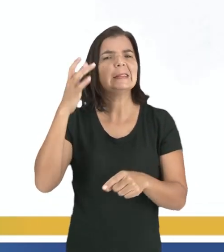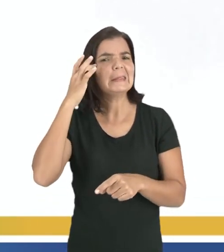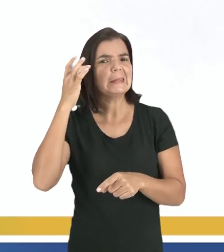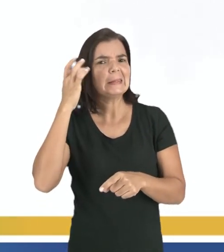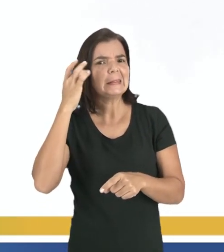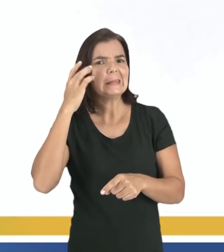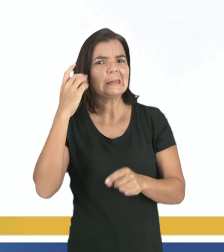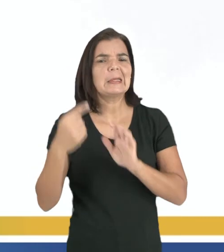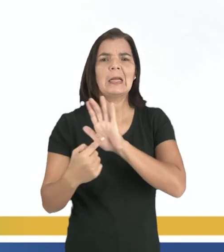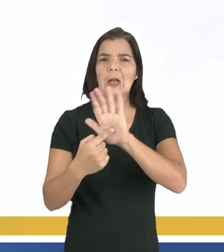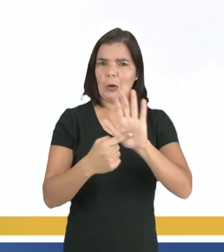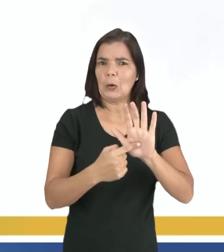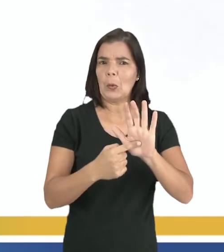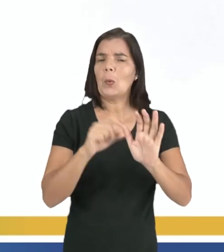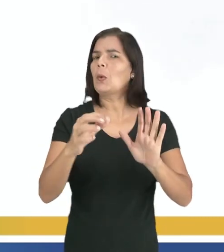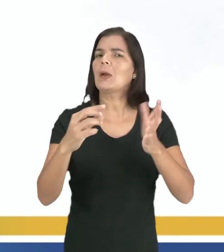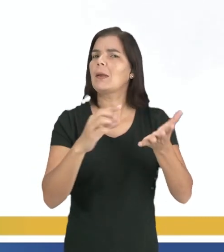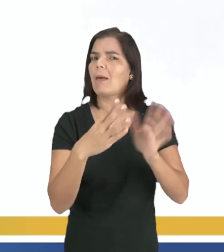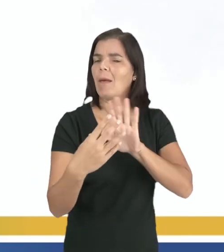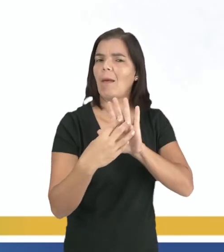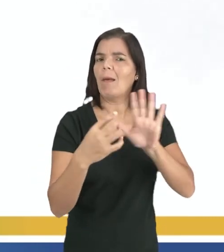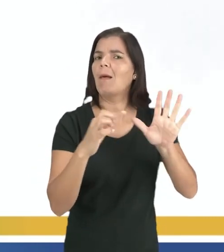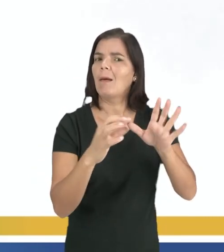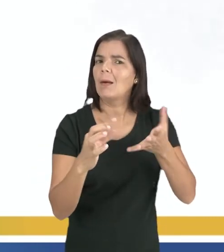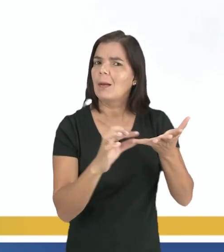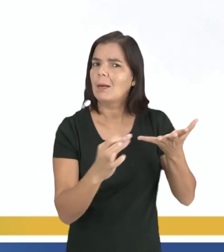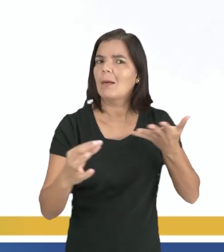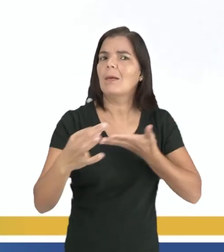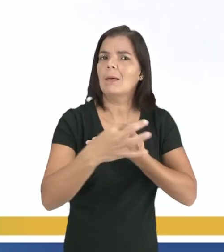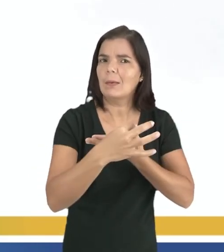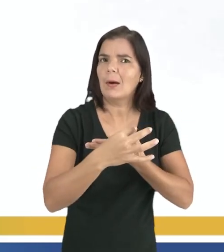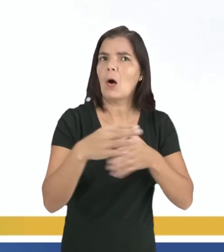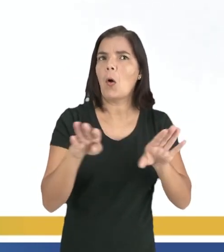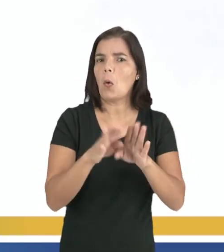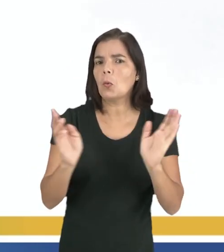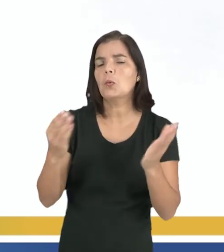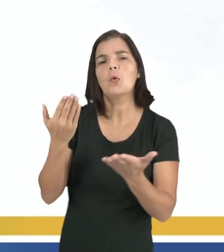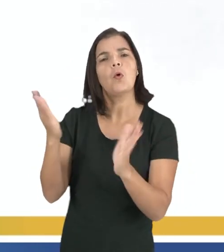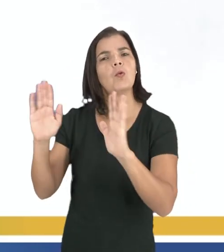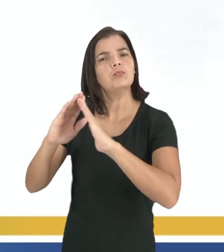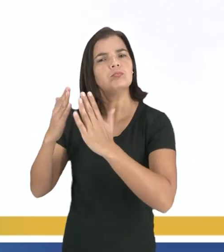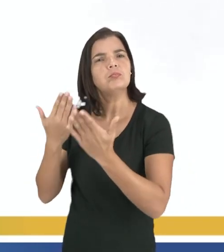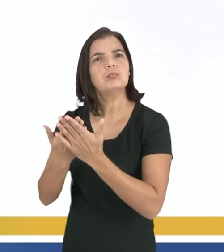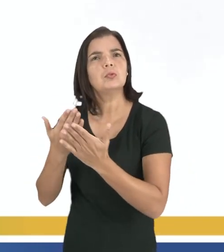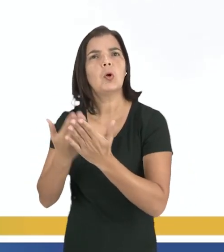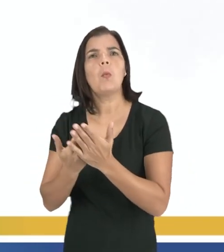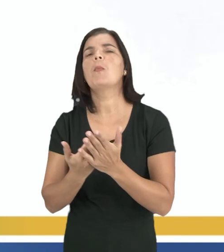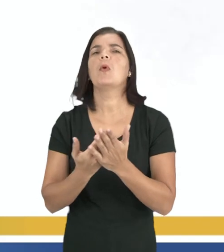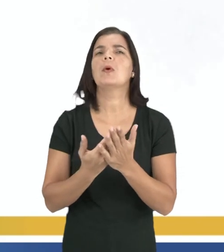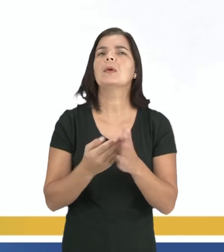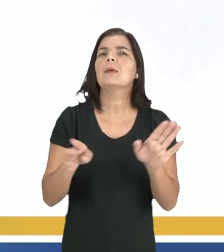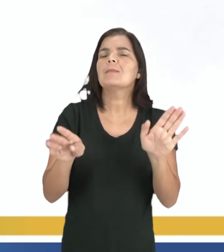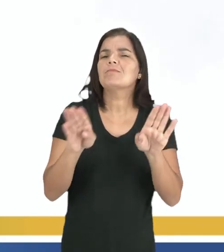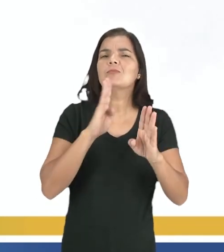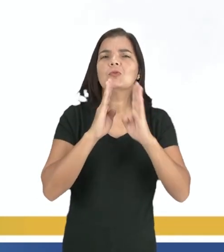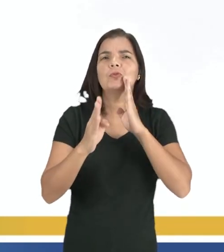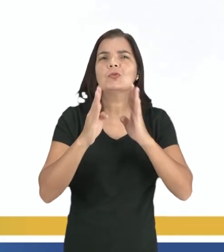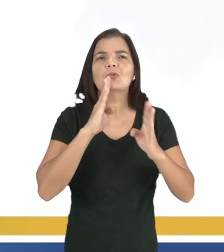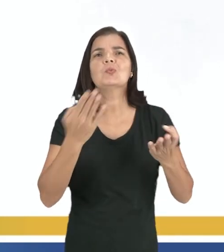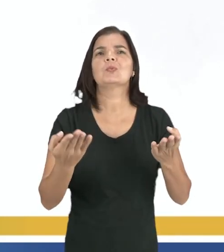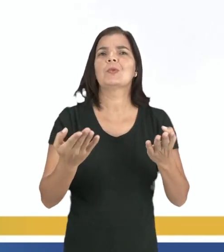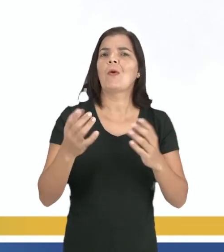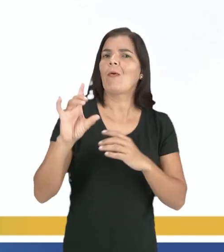que a gente vai publicar ele num site? Será que é no blog da escola? Será que é no blog pessoal, Facebook, Instagram, Twitter? Será que é no ciberjornal?